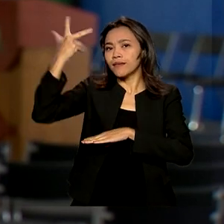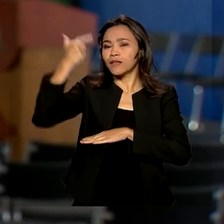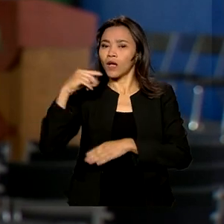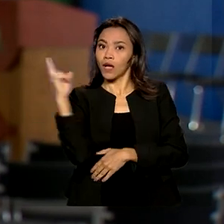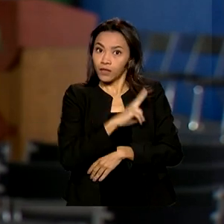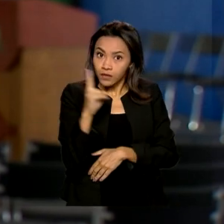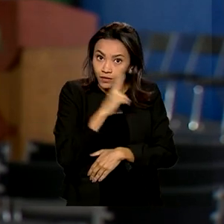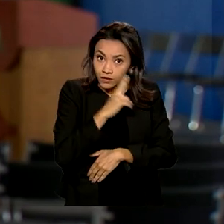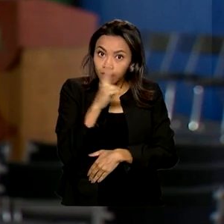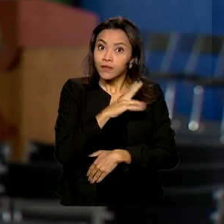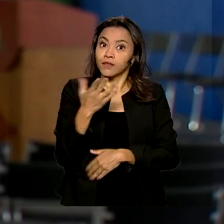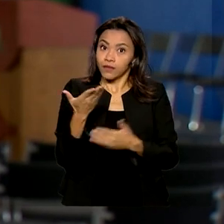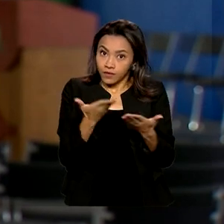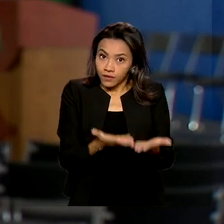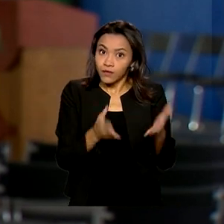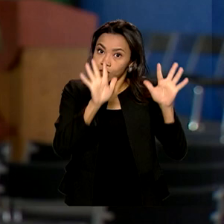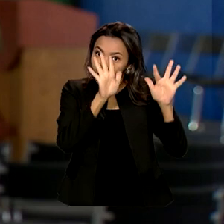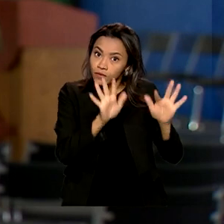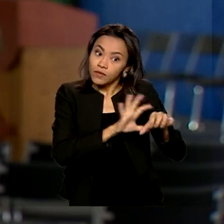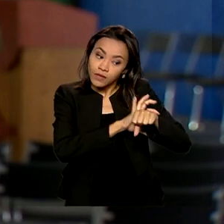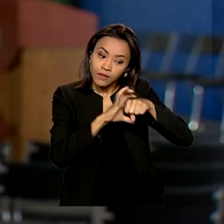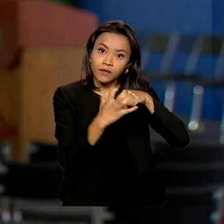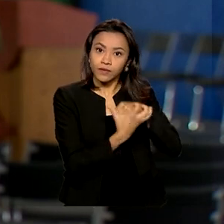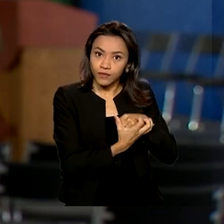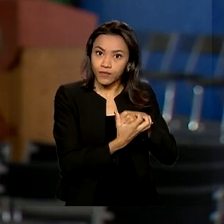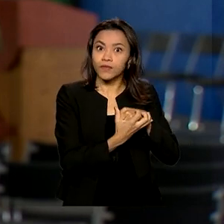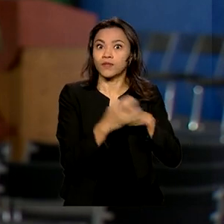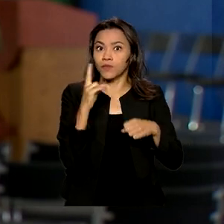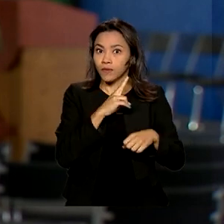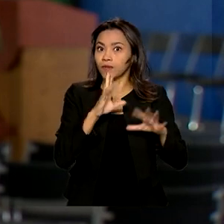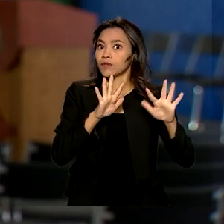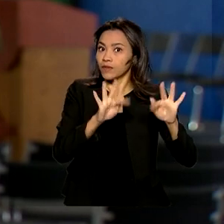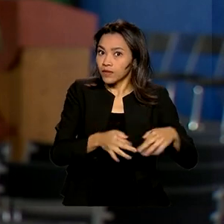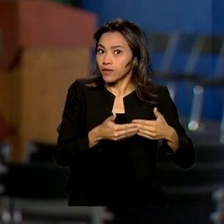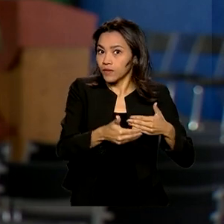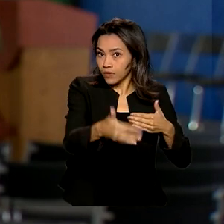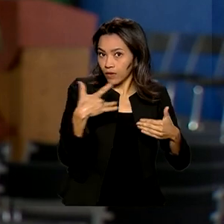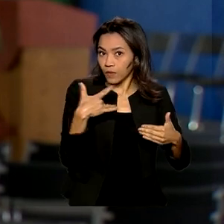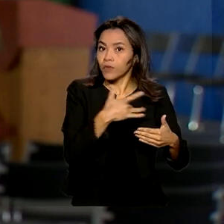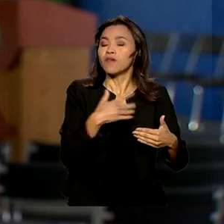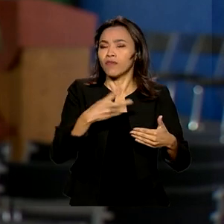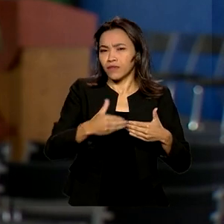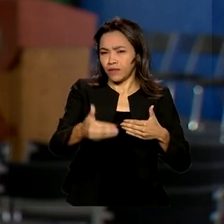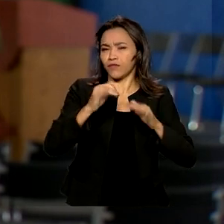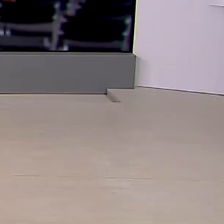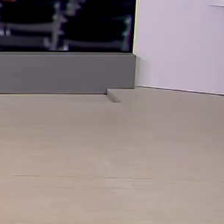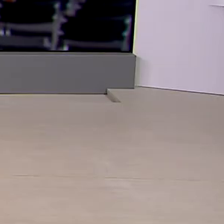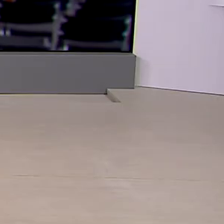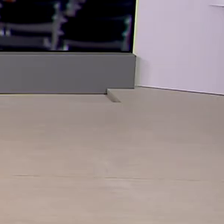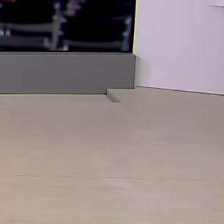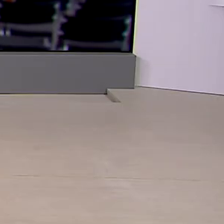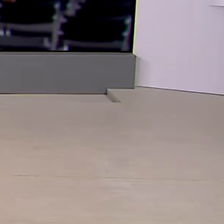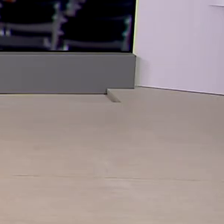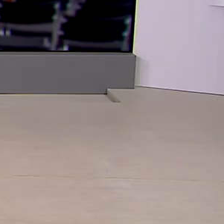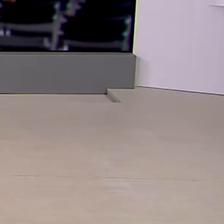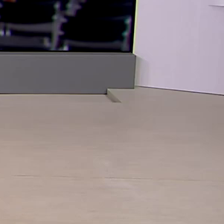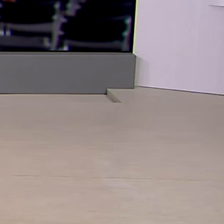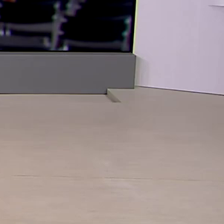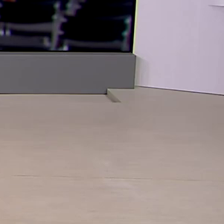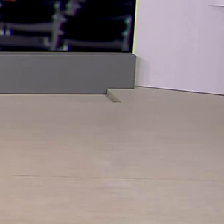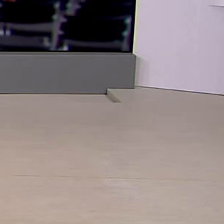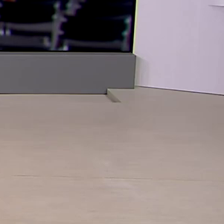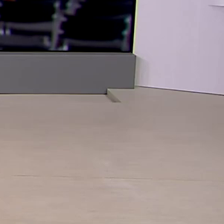emergência em saúde pública. Essa entrevista coletiva vai ser transmitida ao vivo nas redes sociais do Ministério. Natália. Obrigada, Glauco,